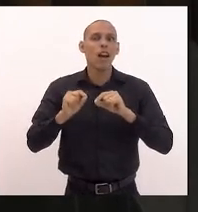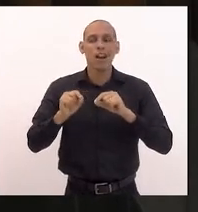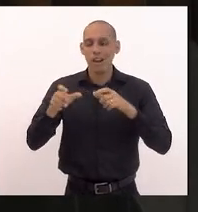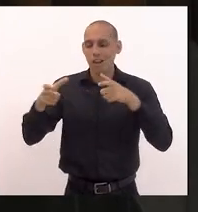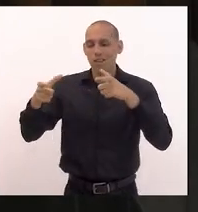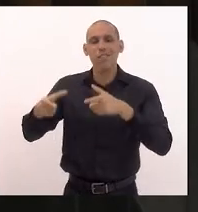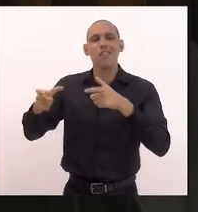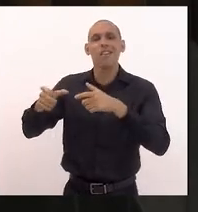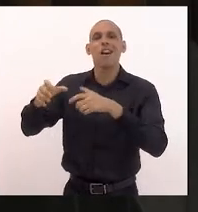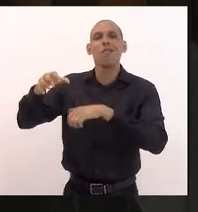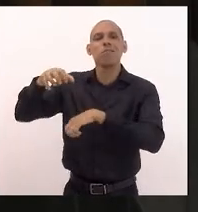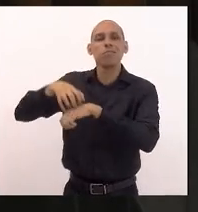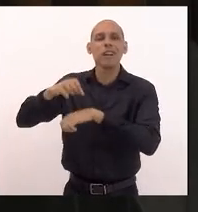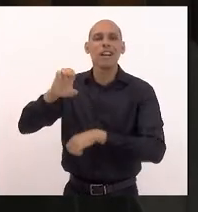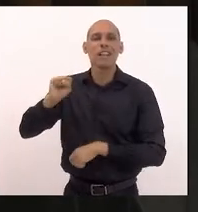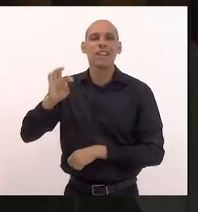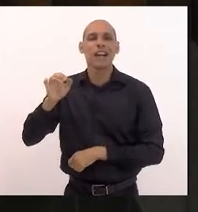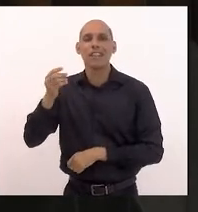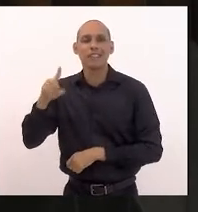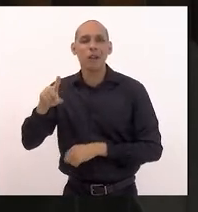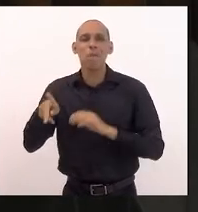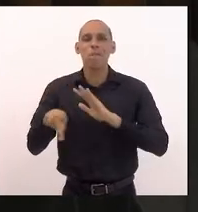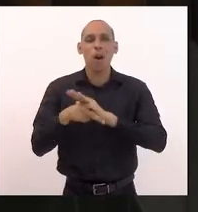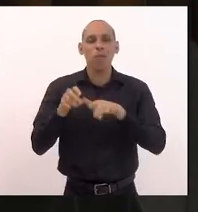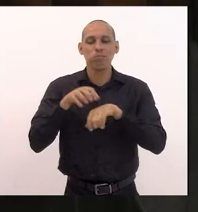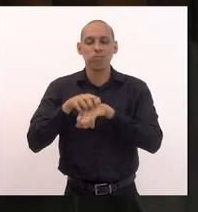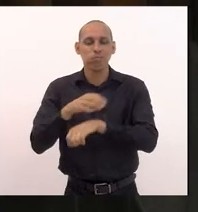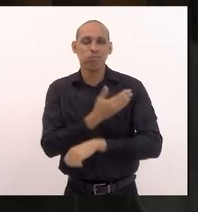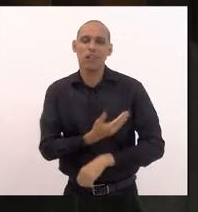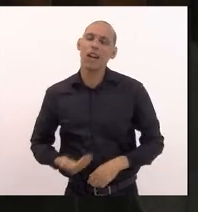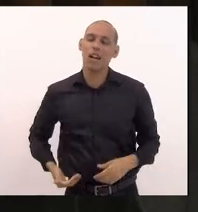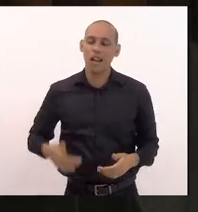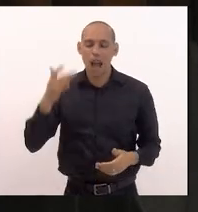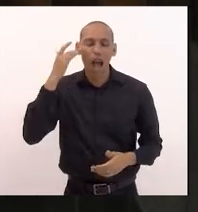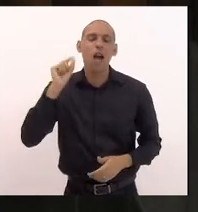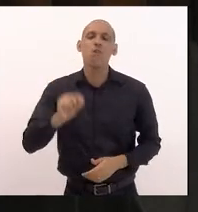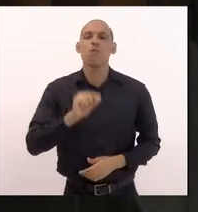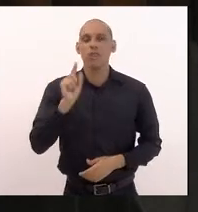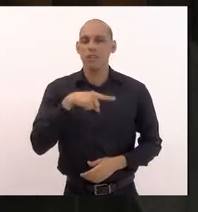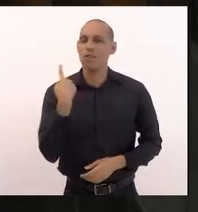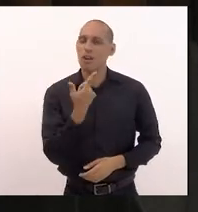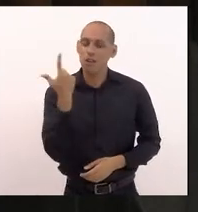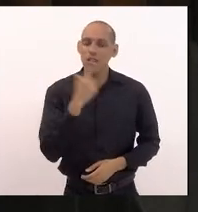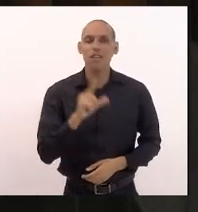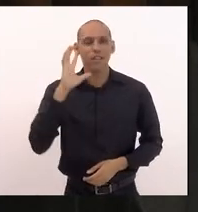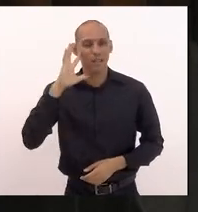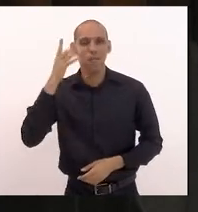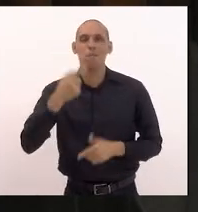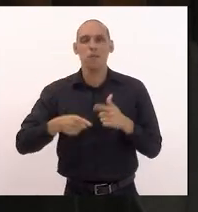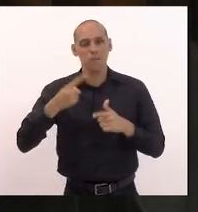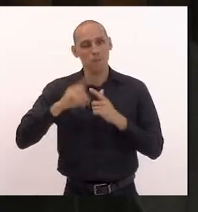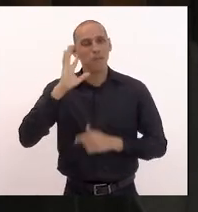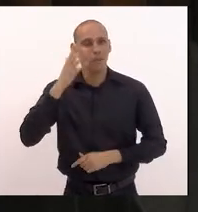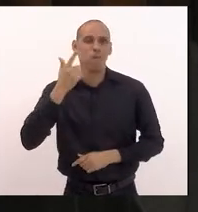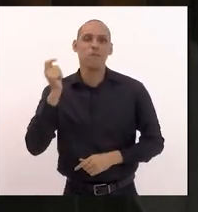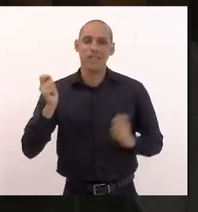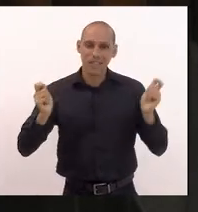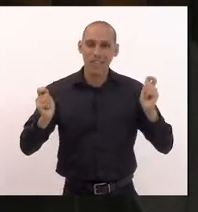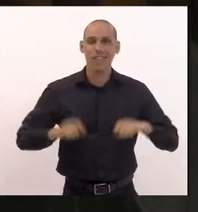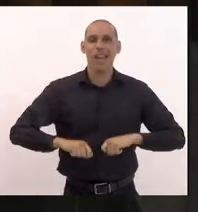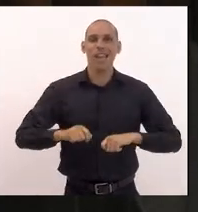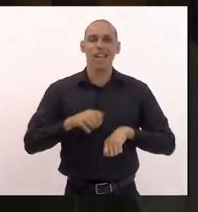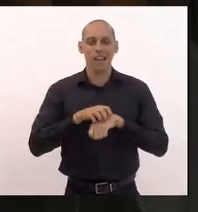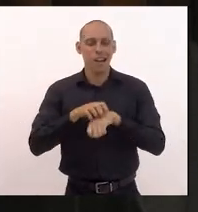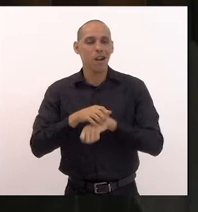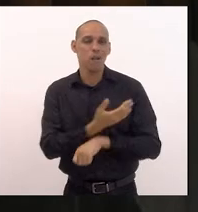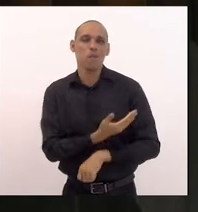na sua integralidade só assim penso eu que nós iremos resolver a questão do transporte